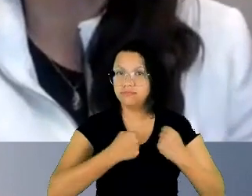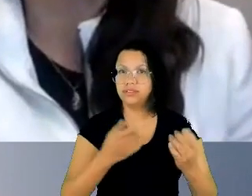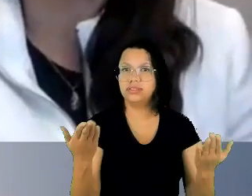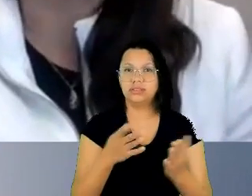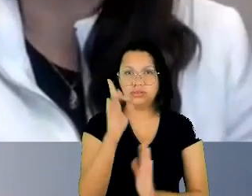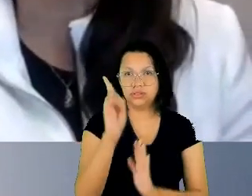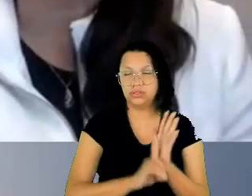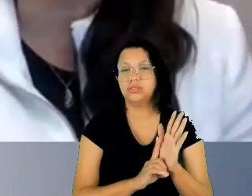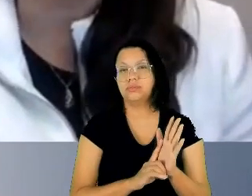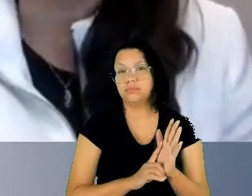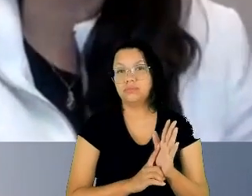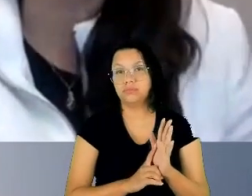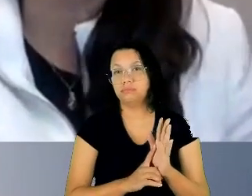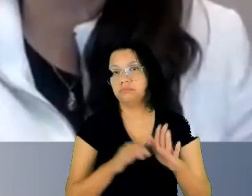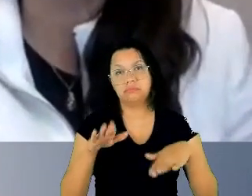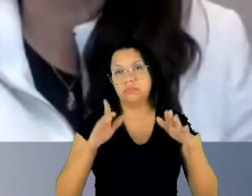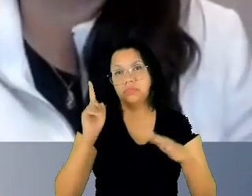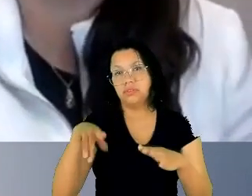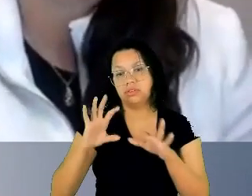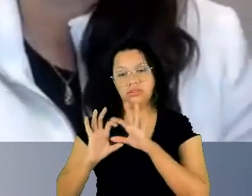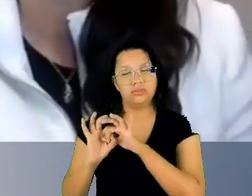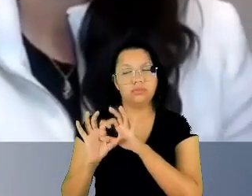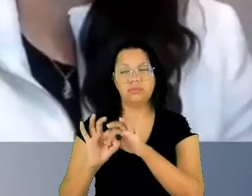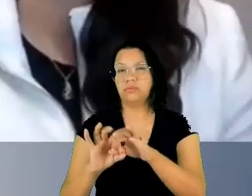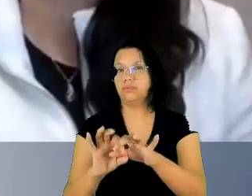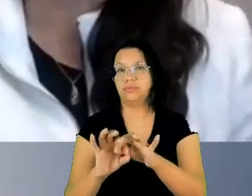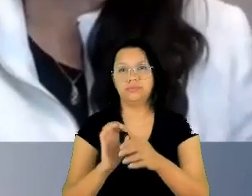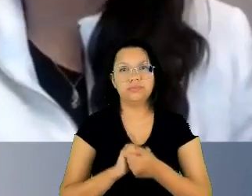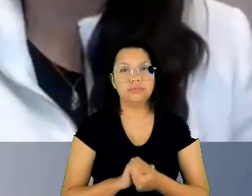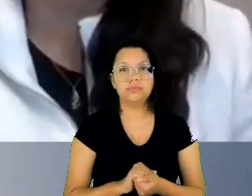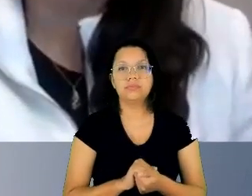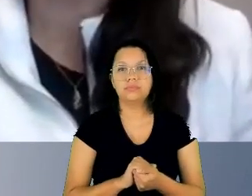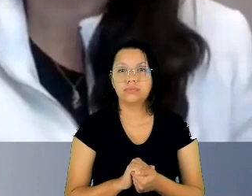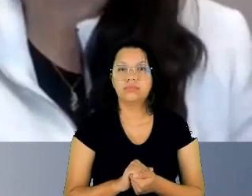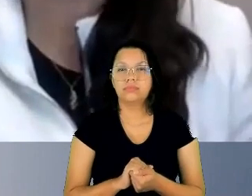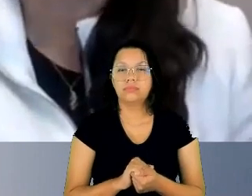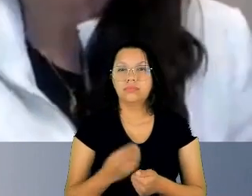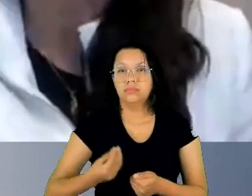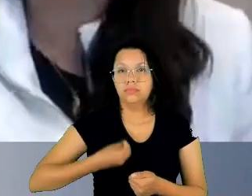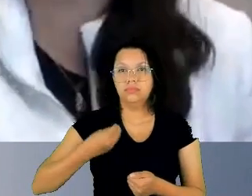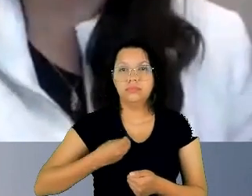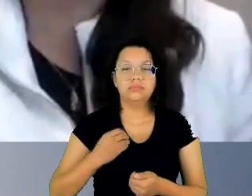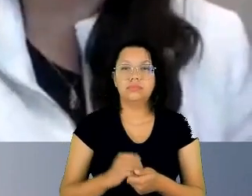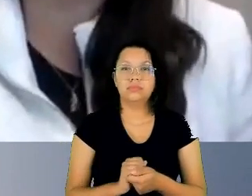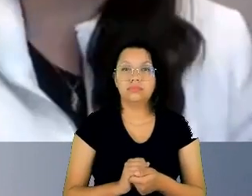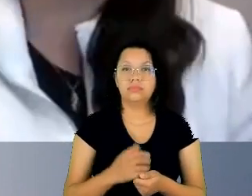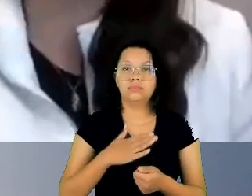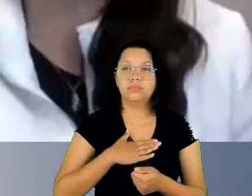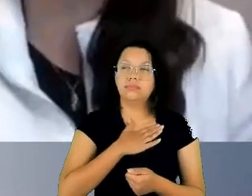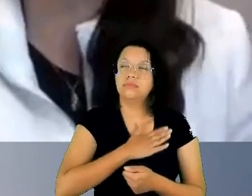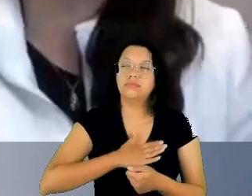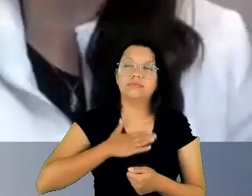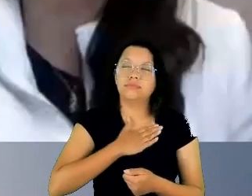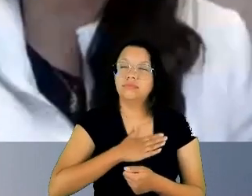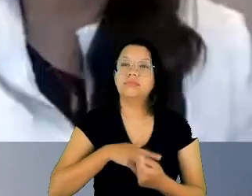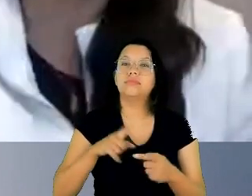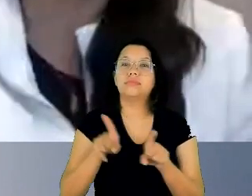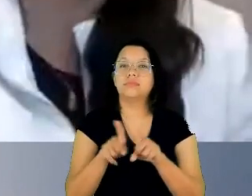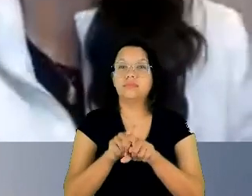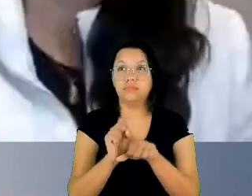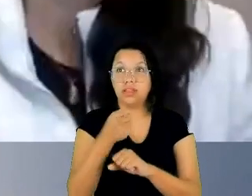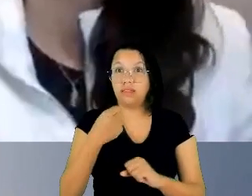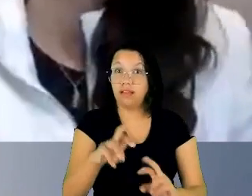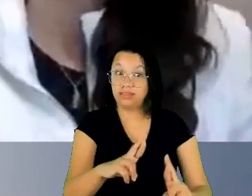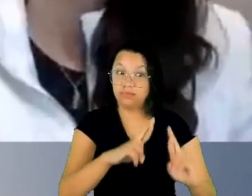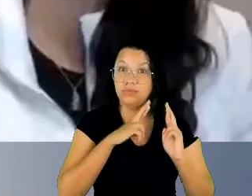contextos em que estejamos vivendo. Para mim é um prazer e é também uma enorme responsabilidade dividir essa mesa com vocês duas,